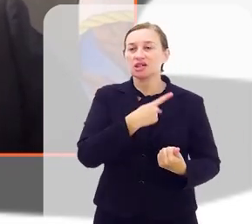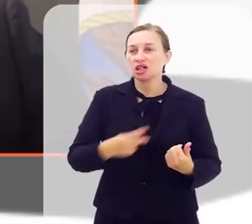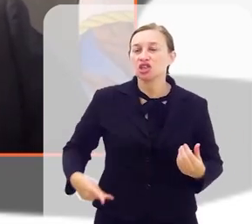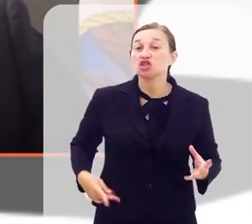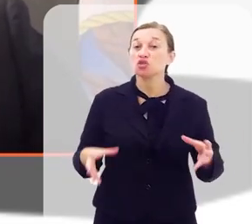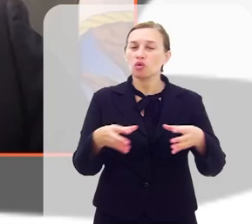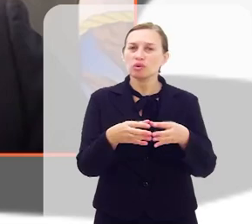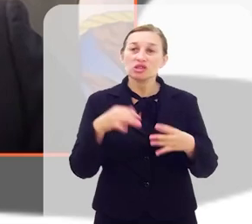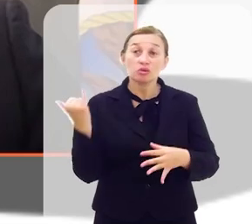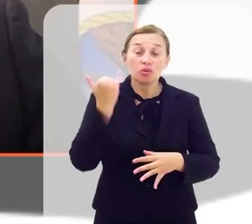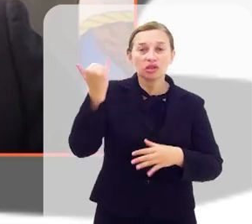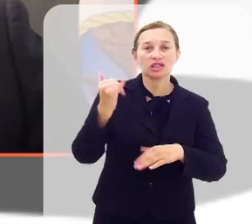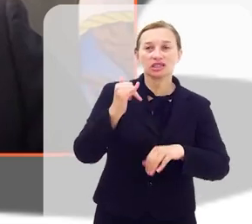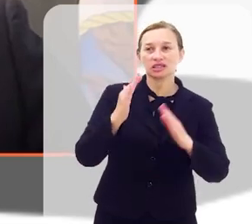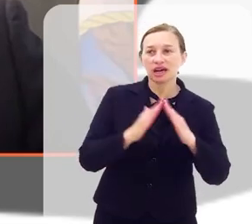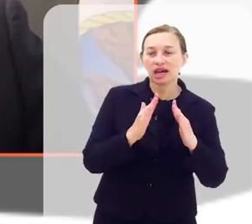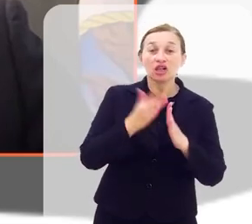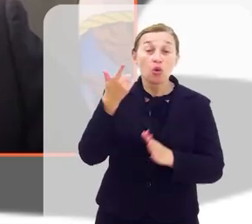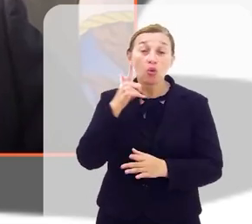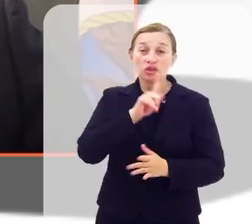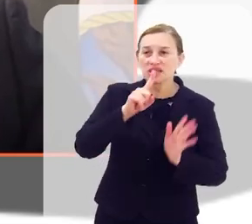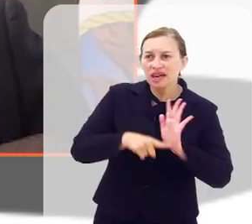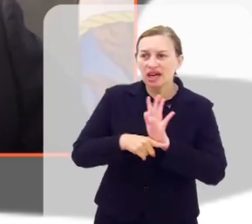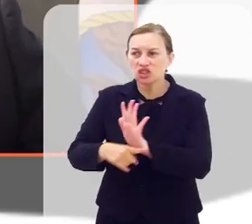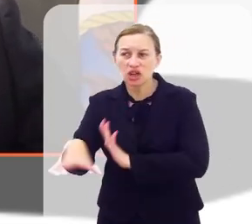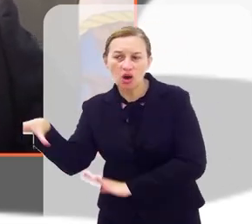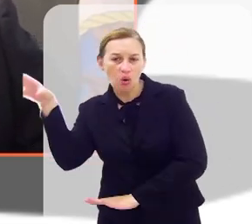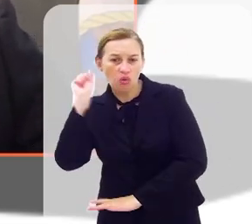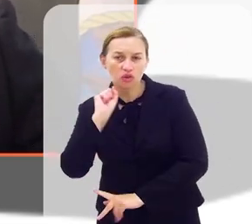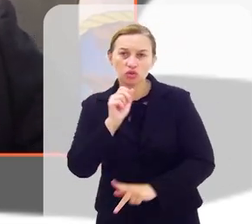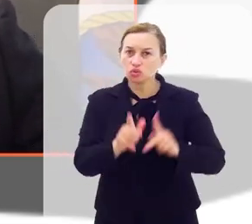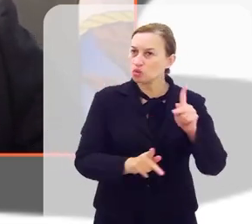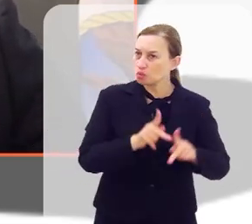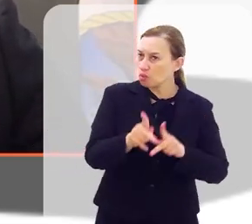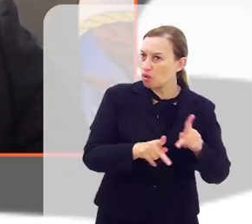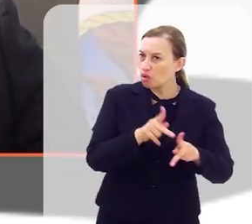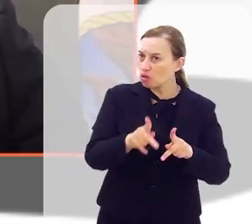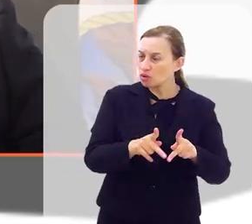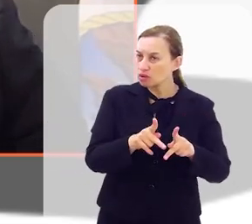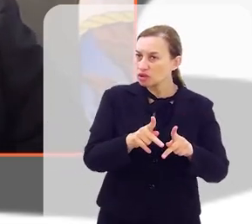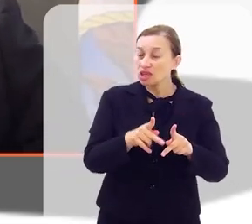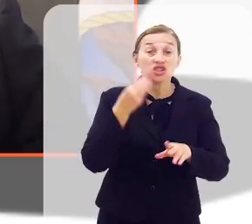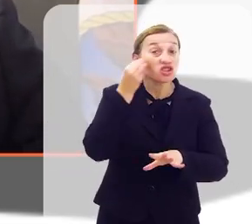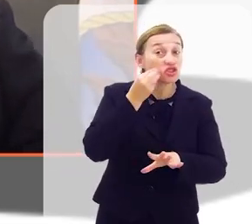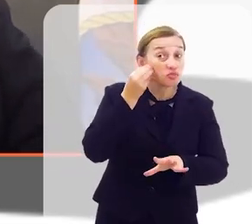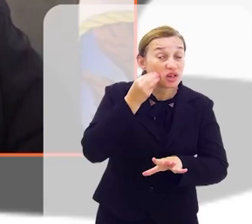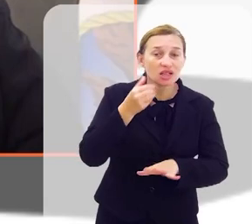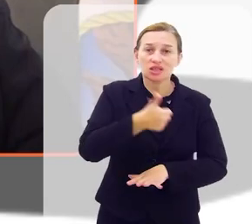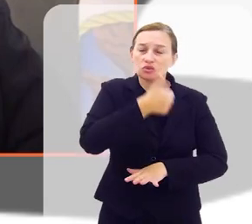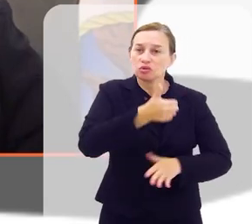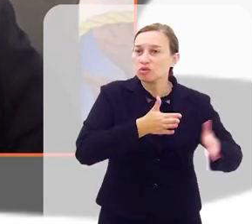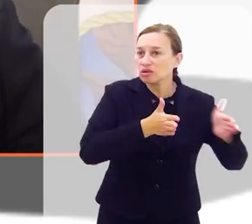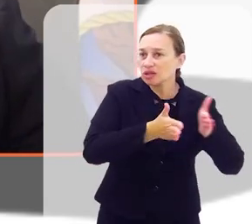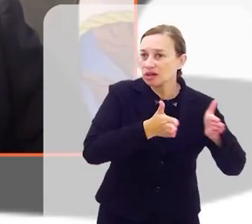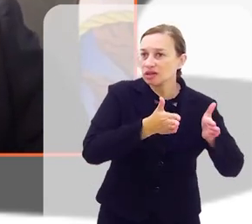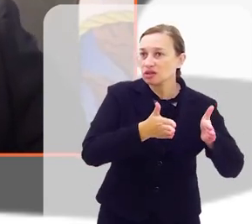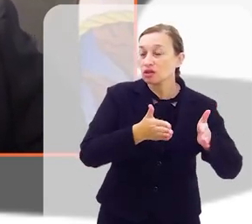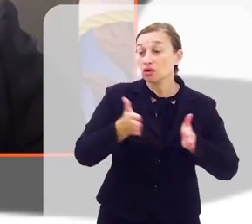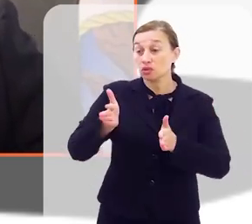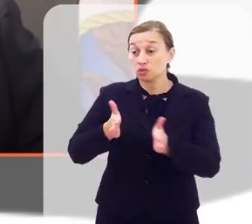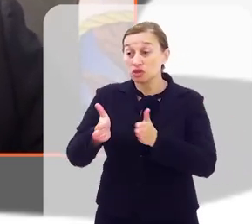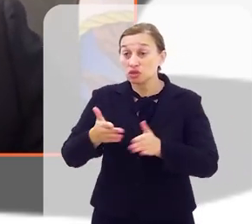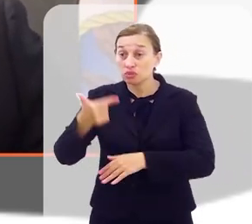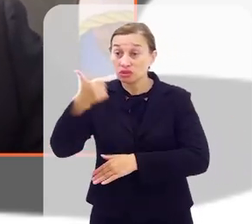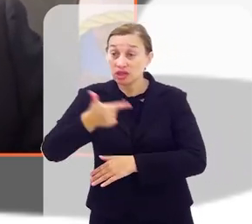importantes da Casa, a consegue contribuir ouvindo a população e trazendo essa experiência do primeiro mandato, no segundo